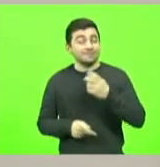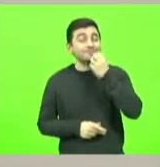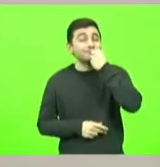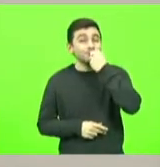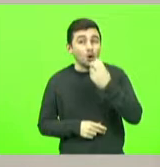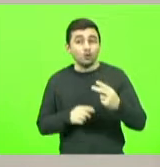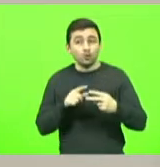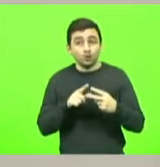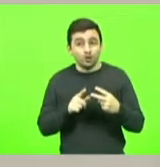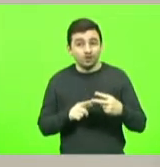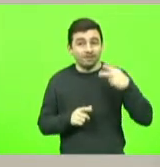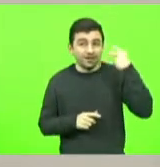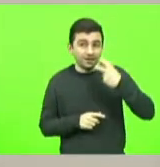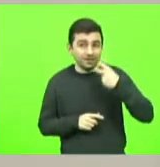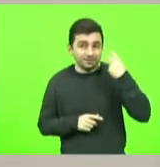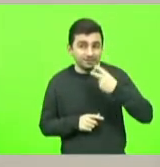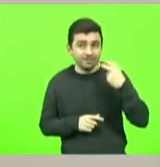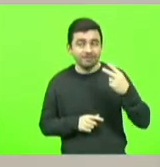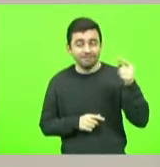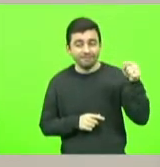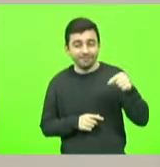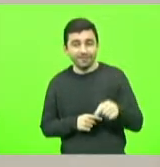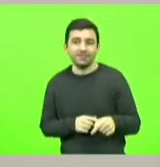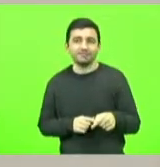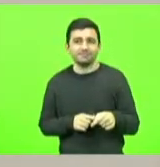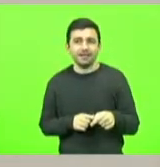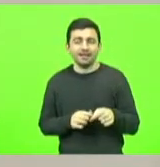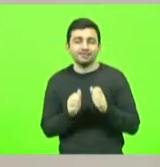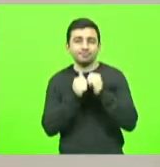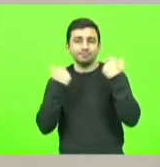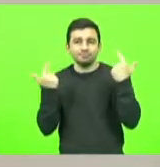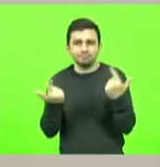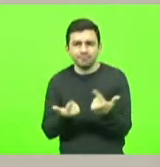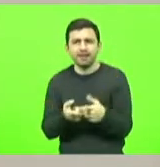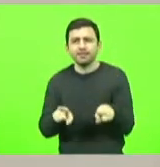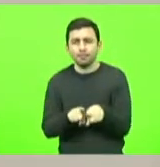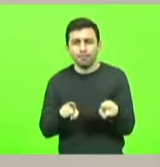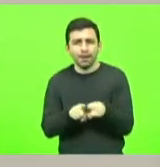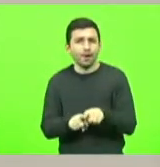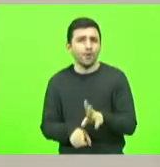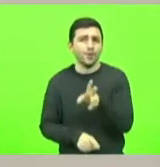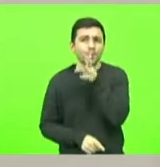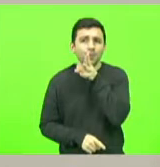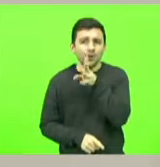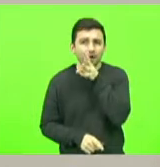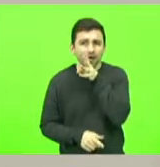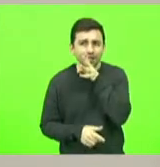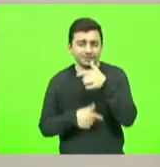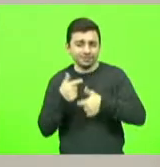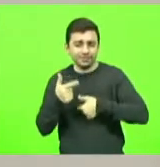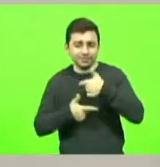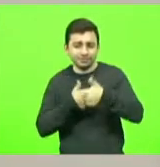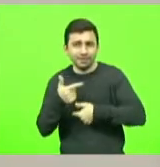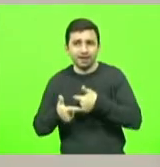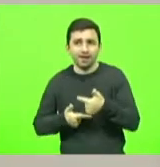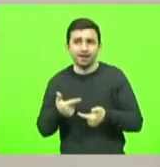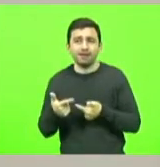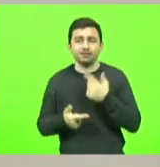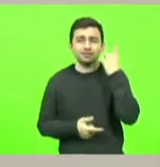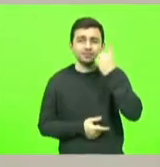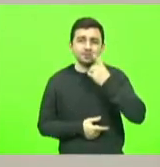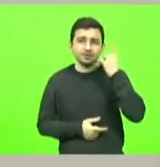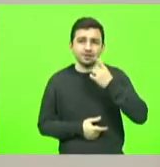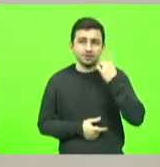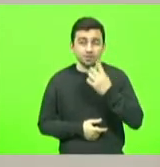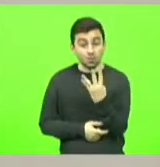vereadores, estar trazendo aqui na Assembleia Legislativa para conhecer o trabalho dos parlamentares, de todos nós,